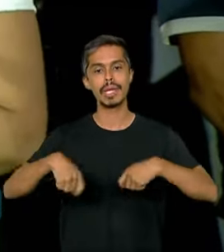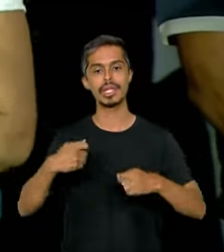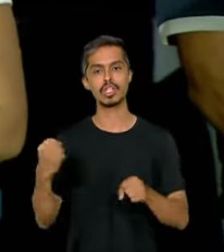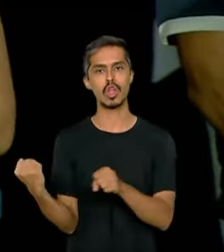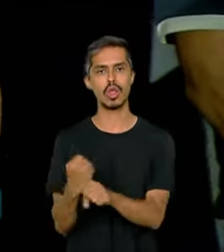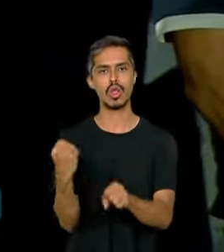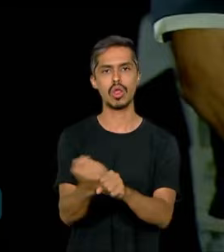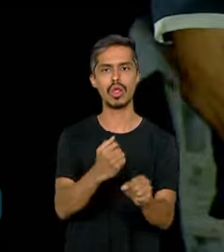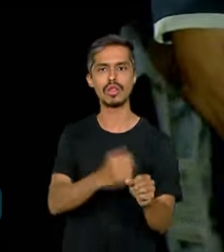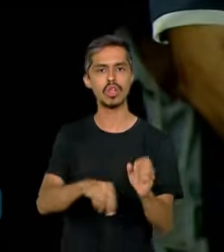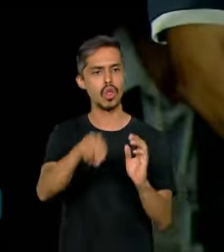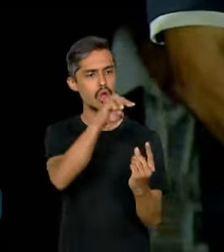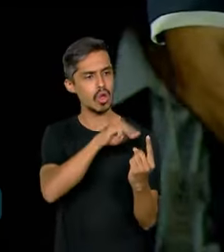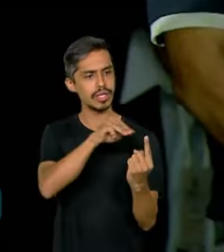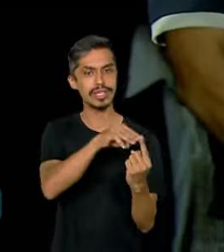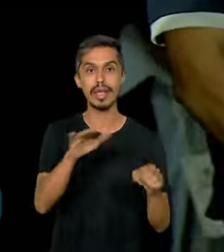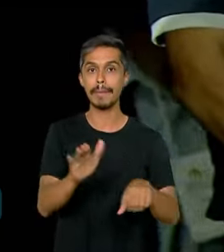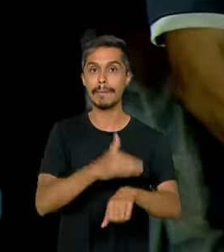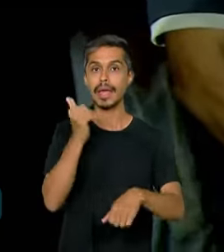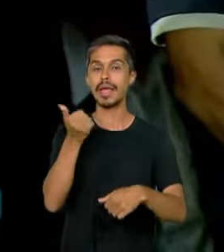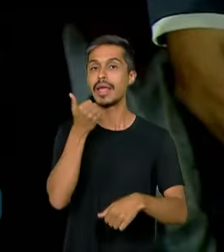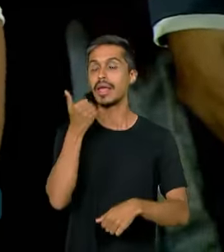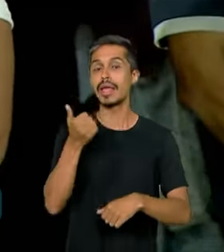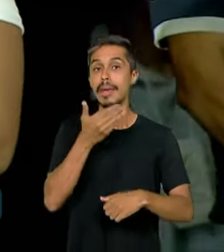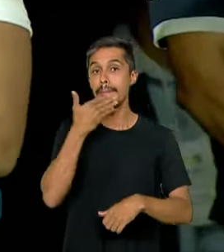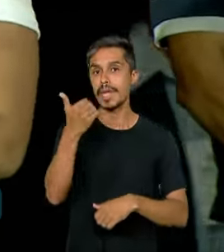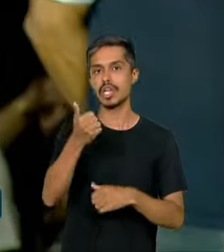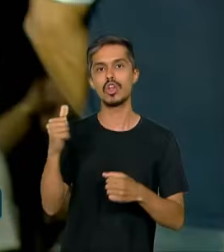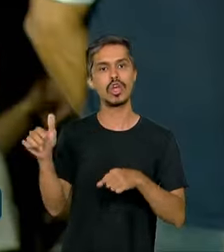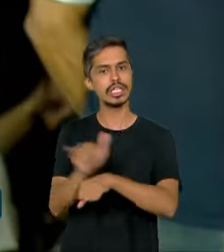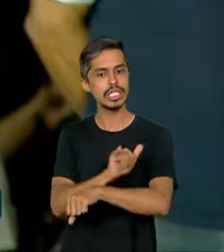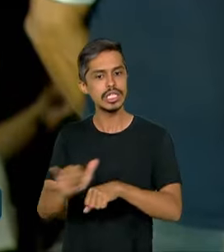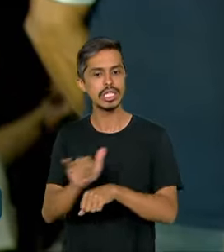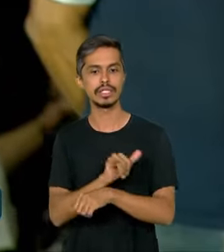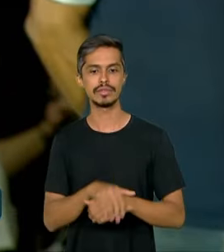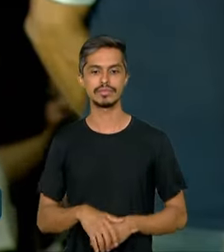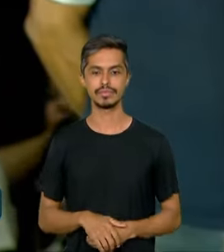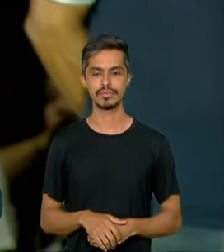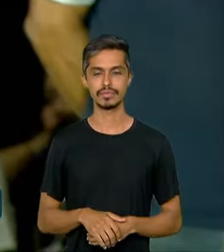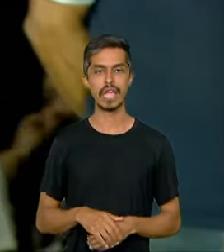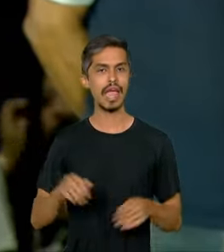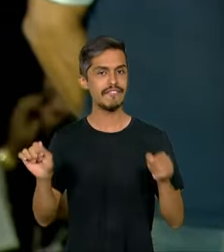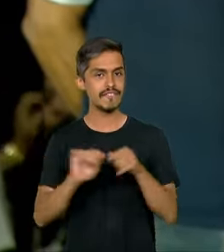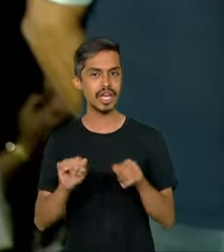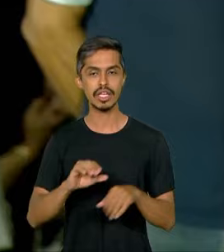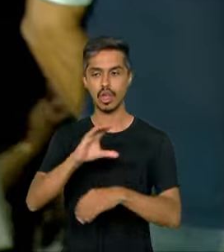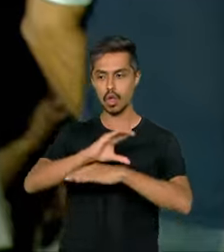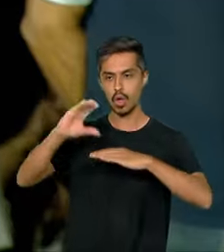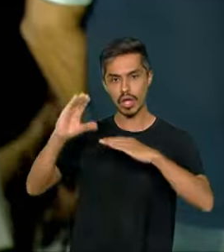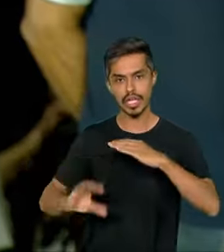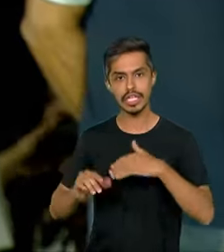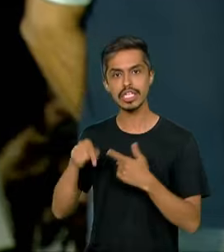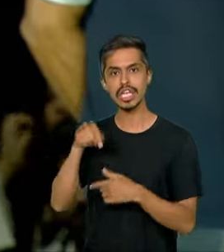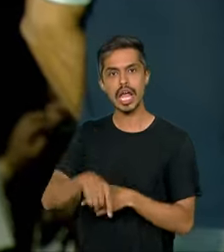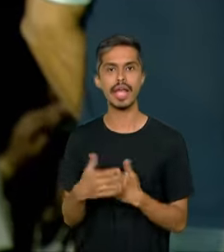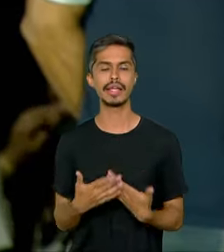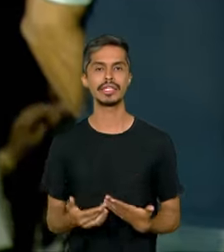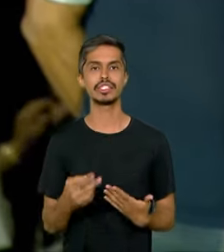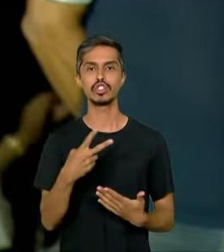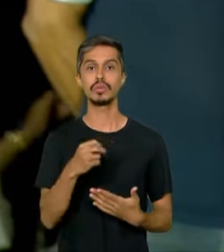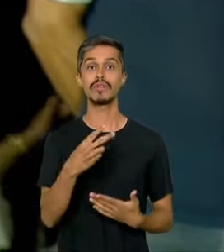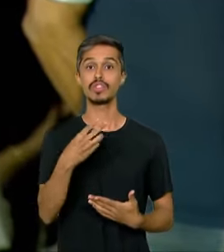metas mais estratégicas e mais avançadas. A realização da Conferência Nacional de Educação 2024